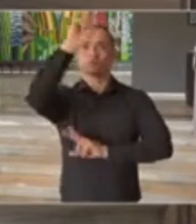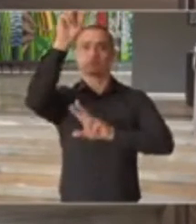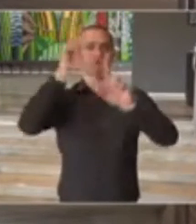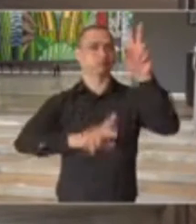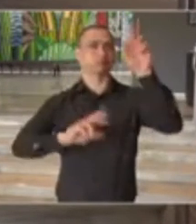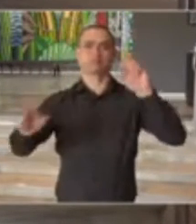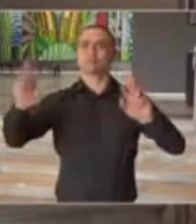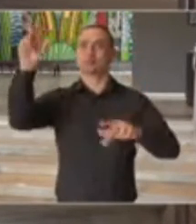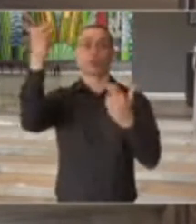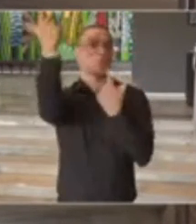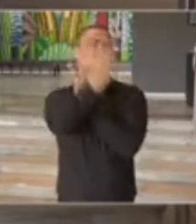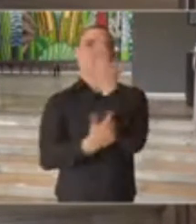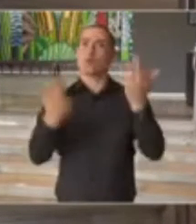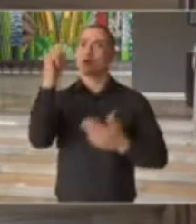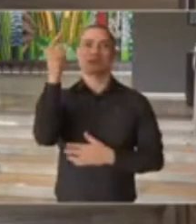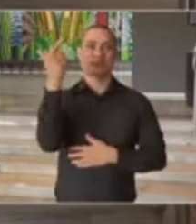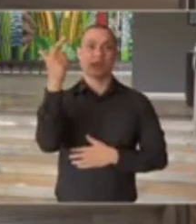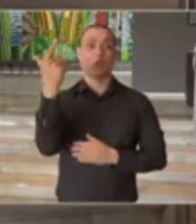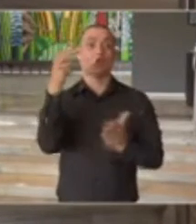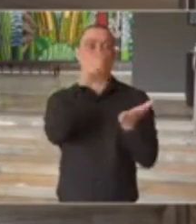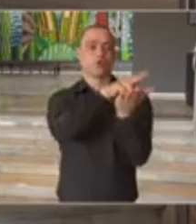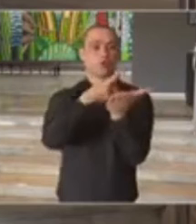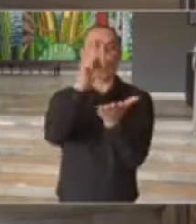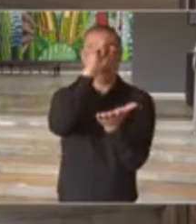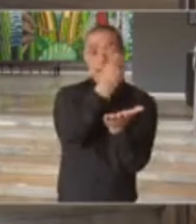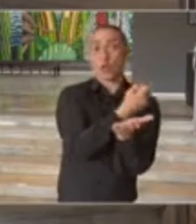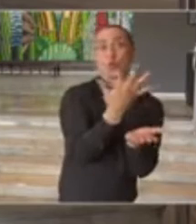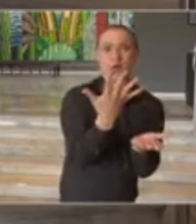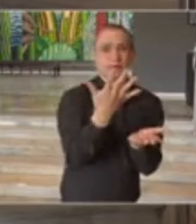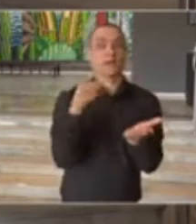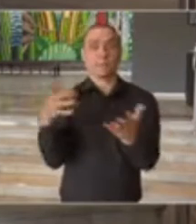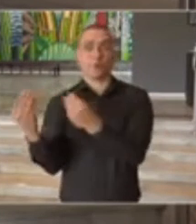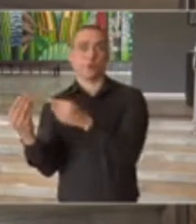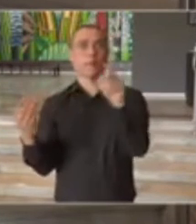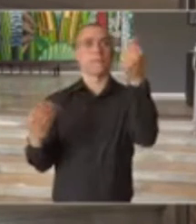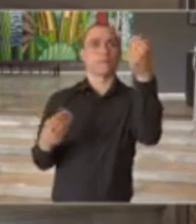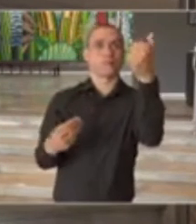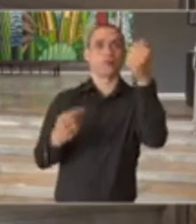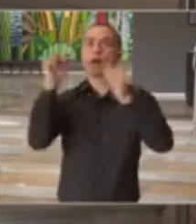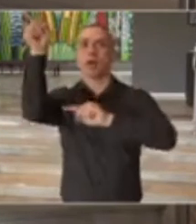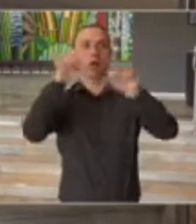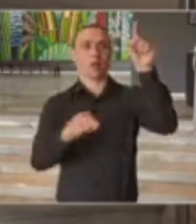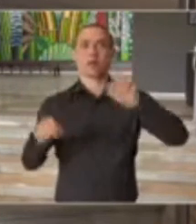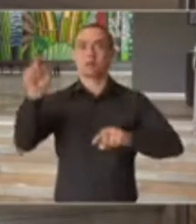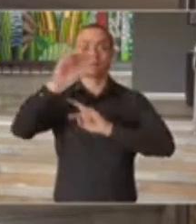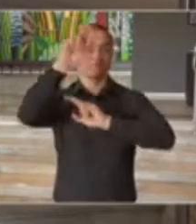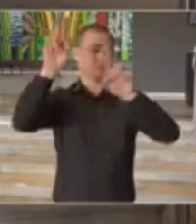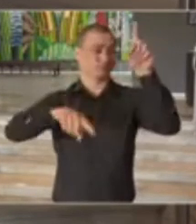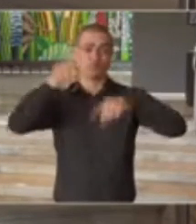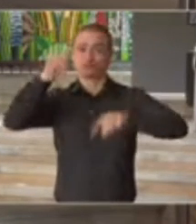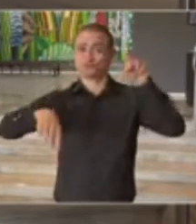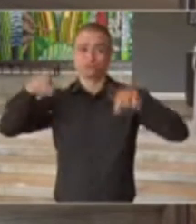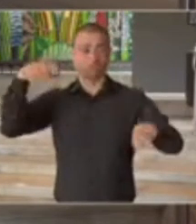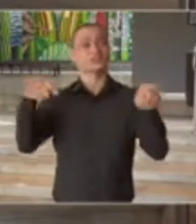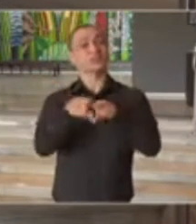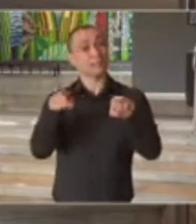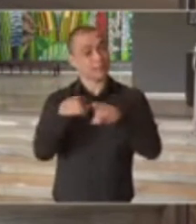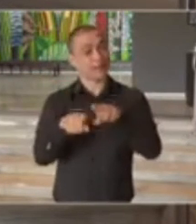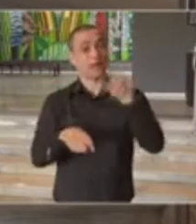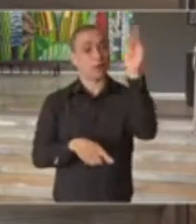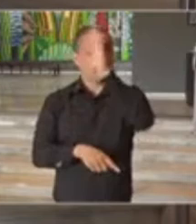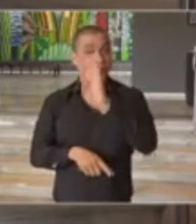na ocupação de leitos, bastante heterogêneo no número de leitos disponíveis, ele é bastante heterogêneo